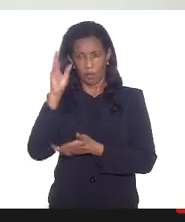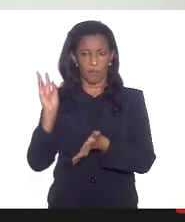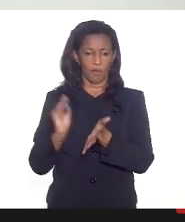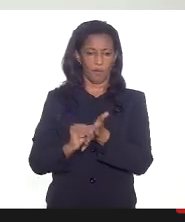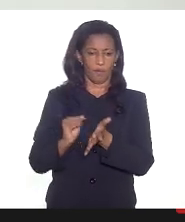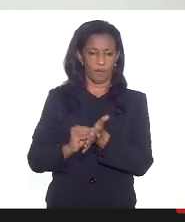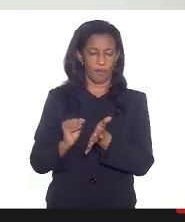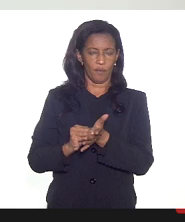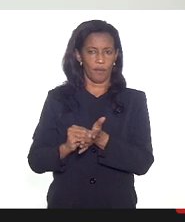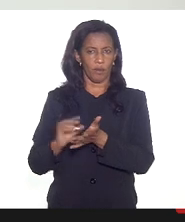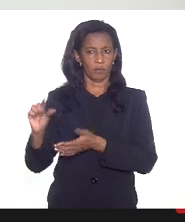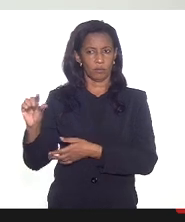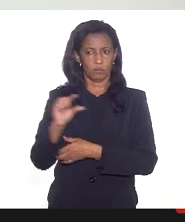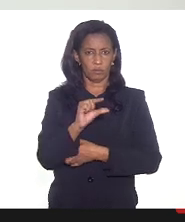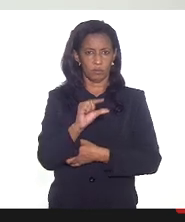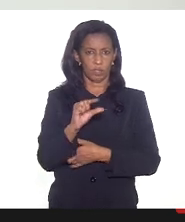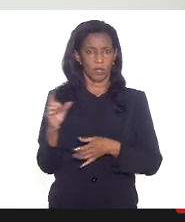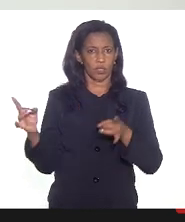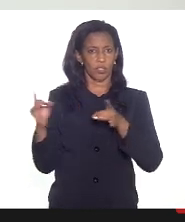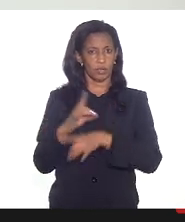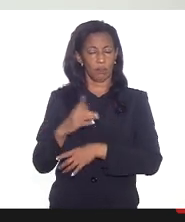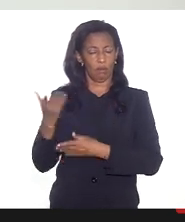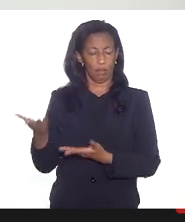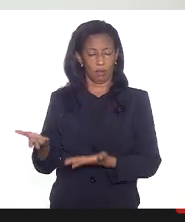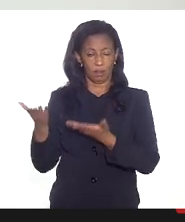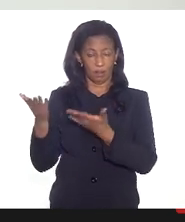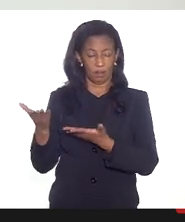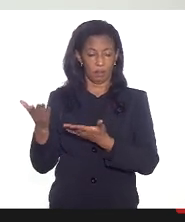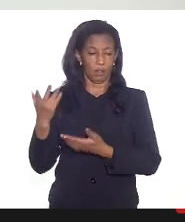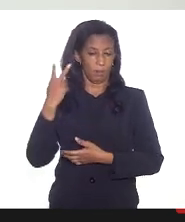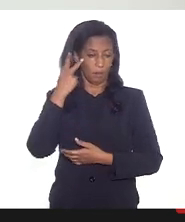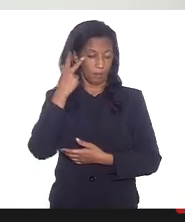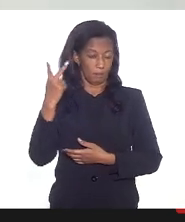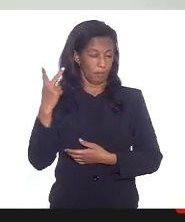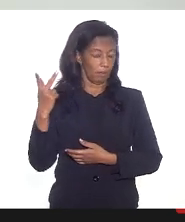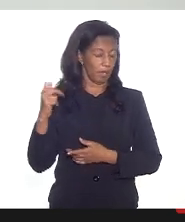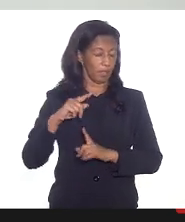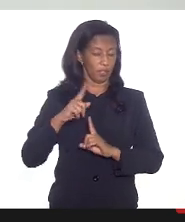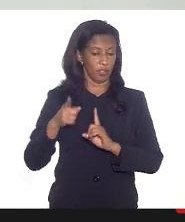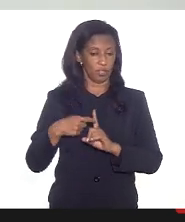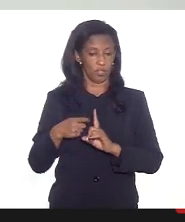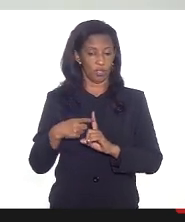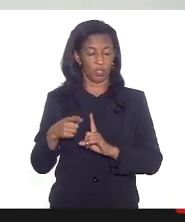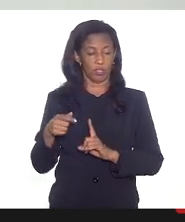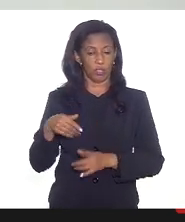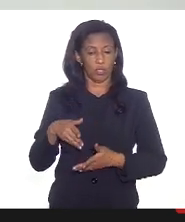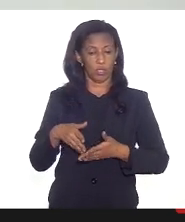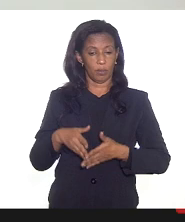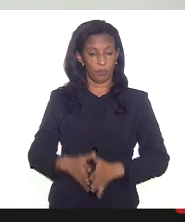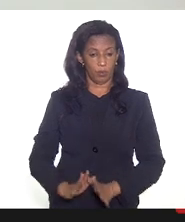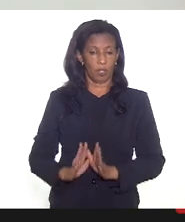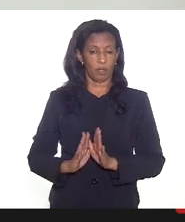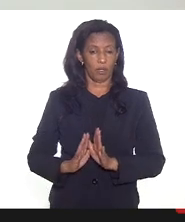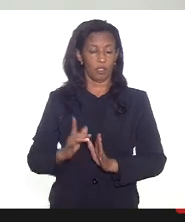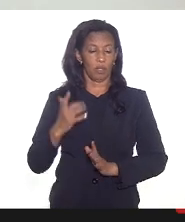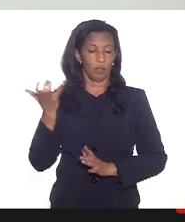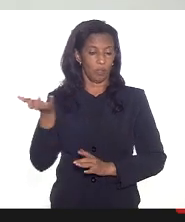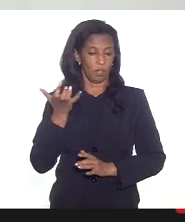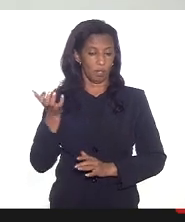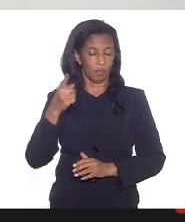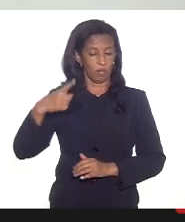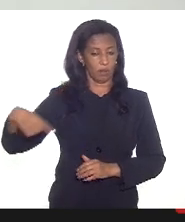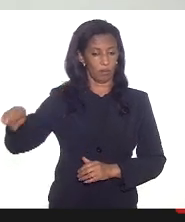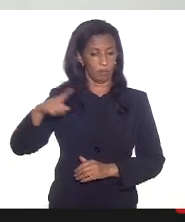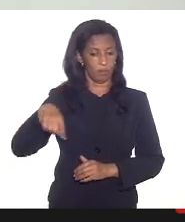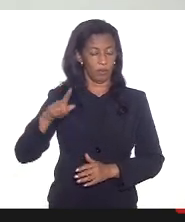de alguns dos imunizantes que estão disponíveis para as gestantes e puérperas e eu queria dizer para vocês que